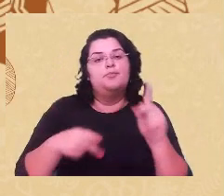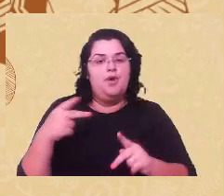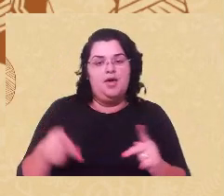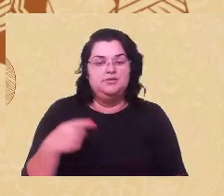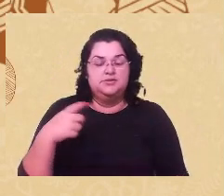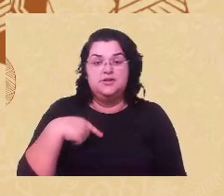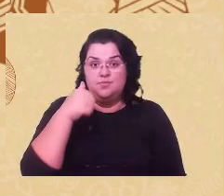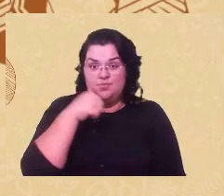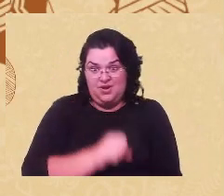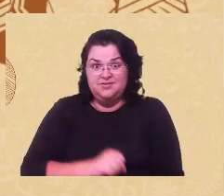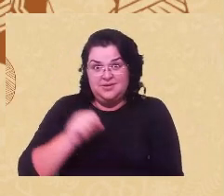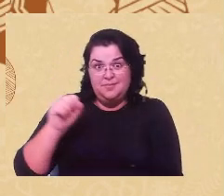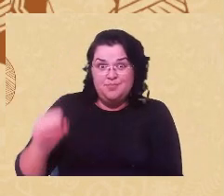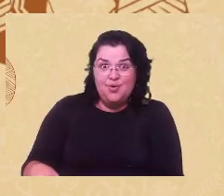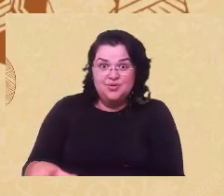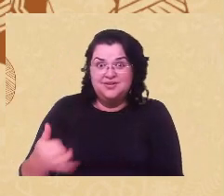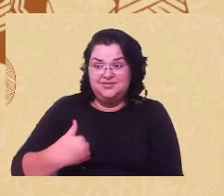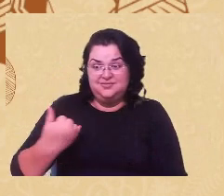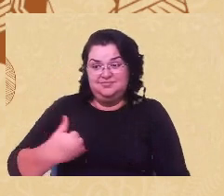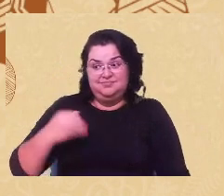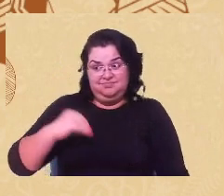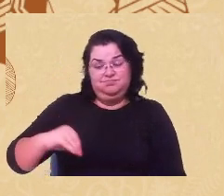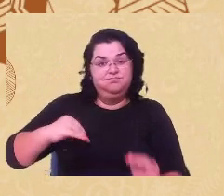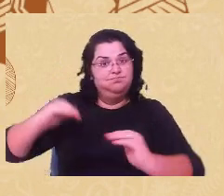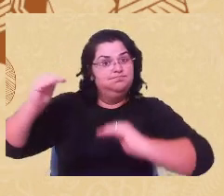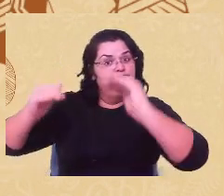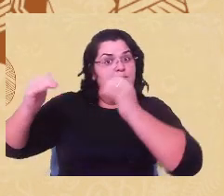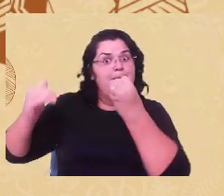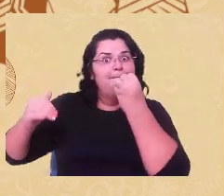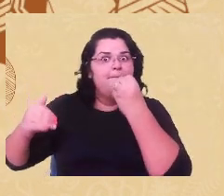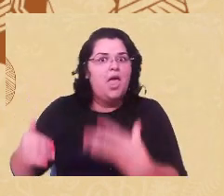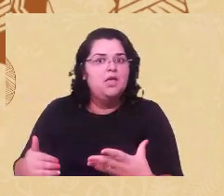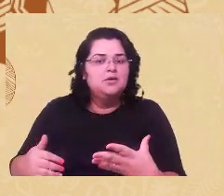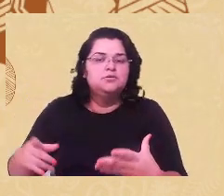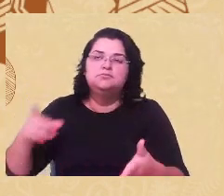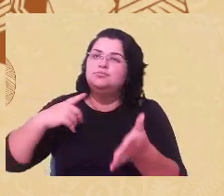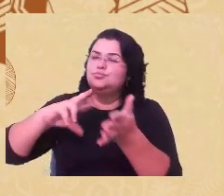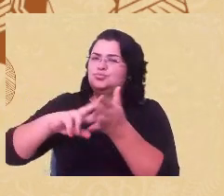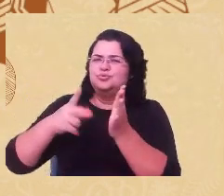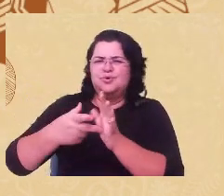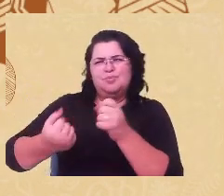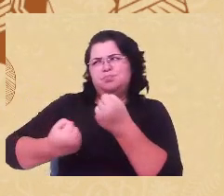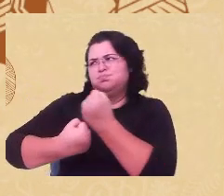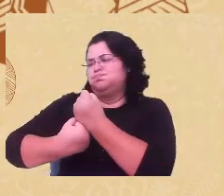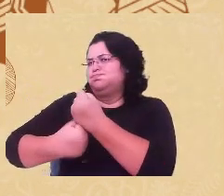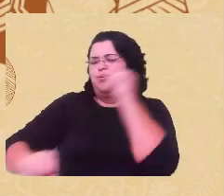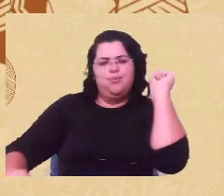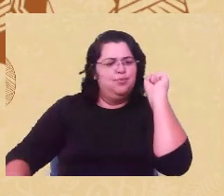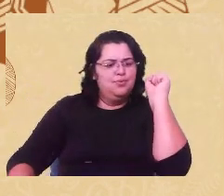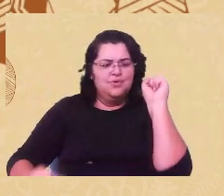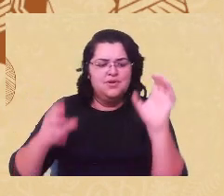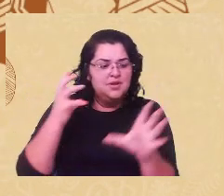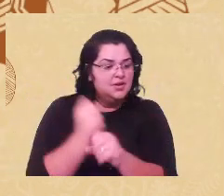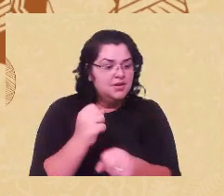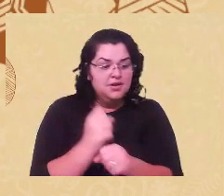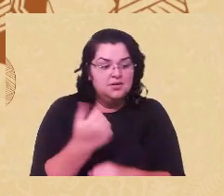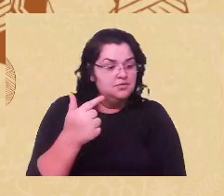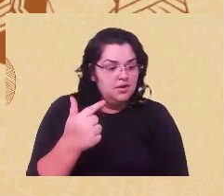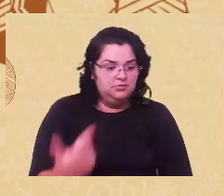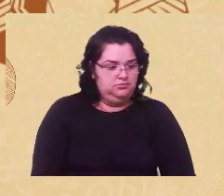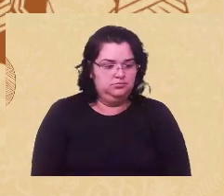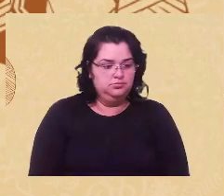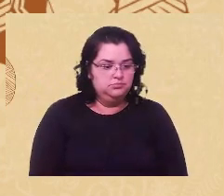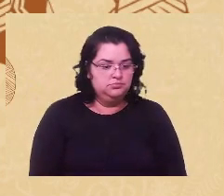de classe média e classe média alta talvez seja um número muito significativo, mas que não temos dados sistematizados sobre isso. E a gente vai